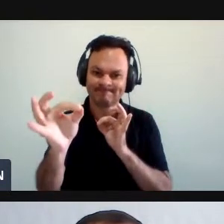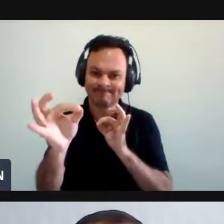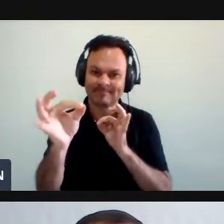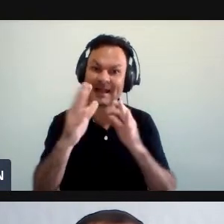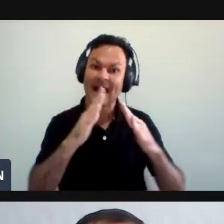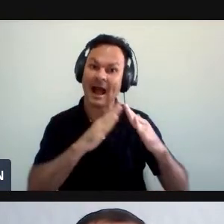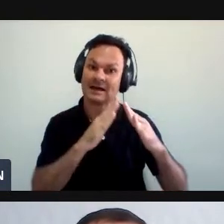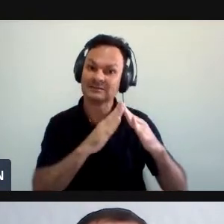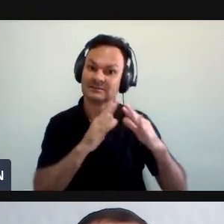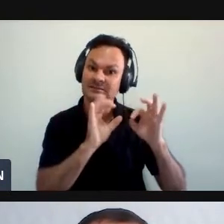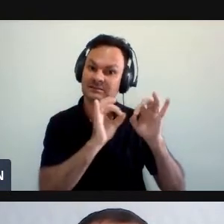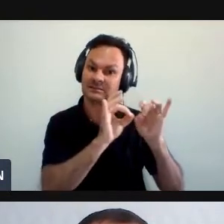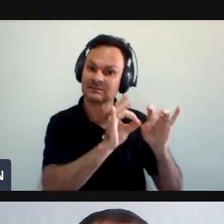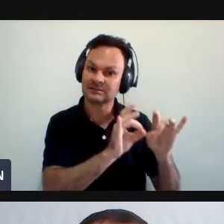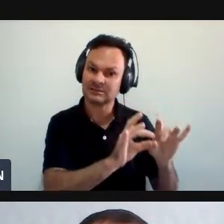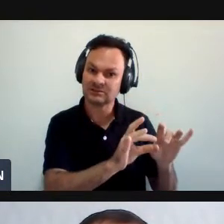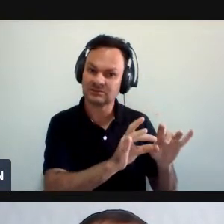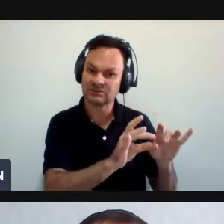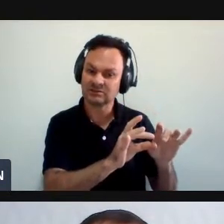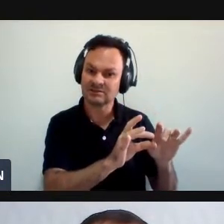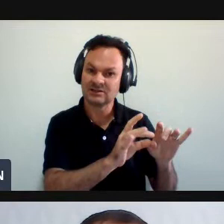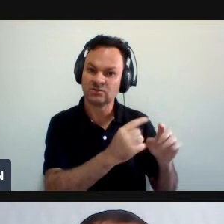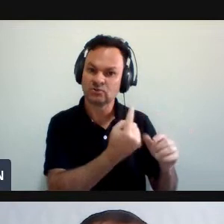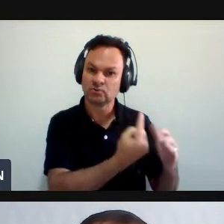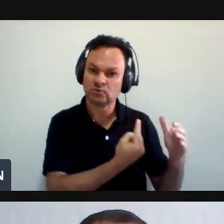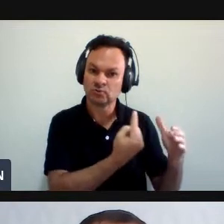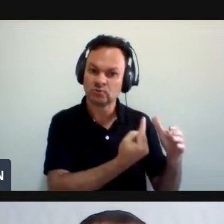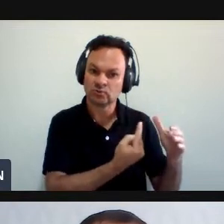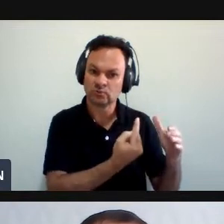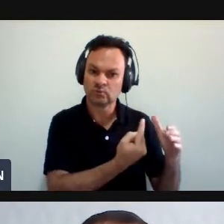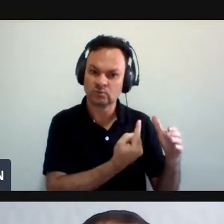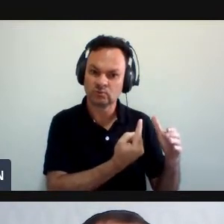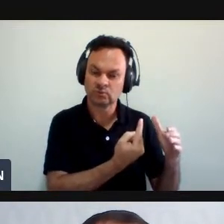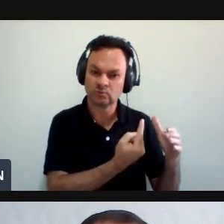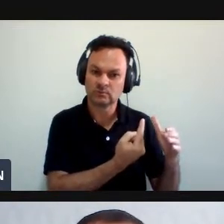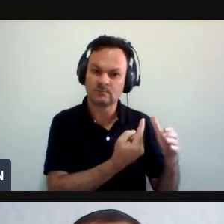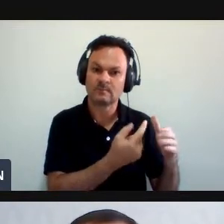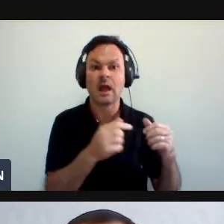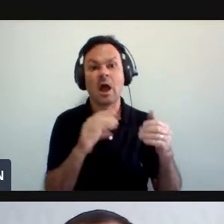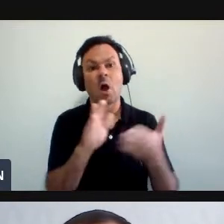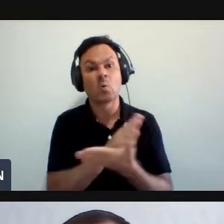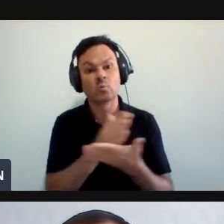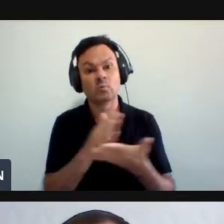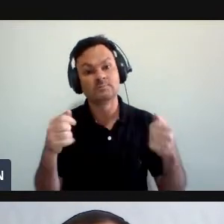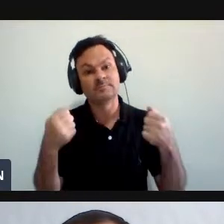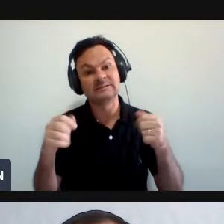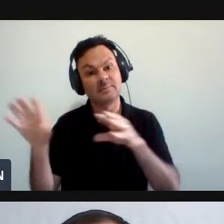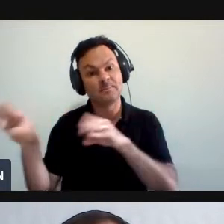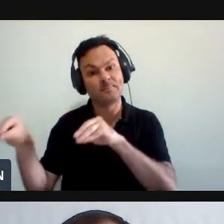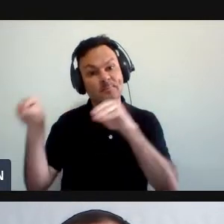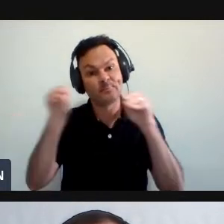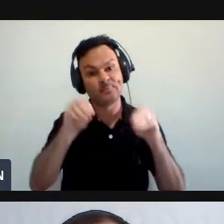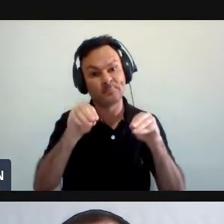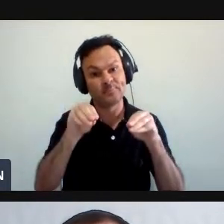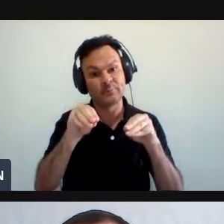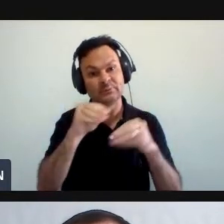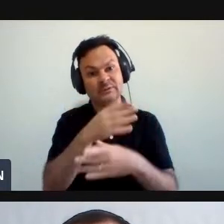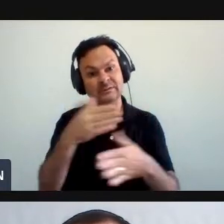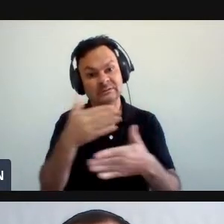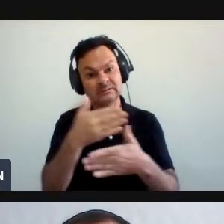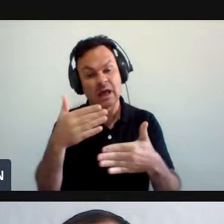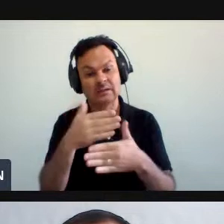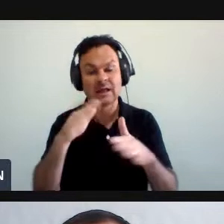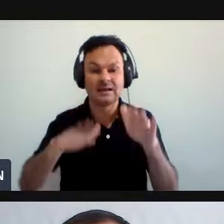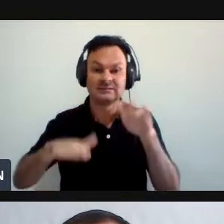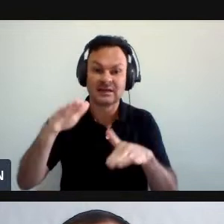casas após tanto tempo em isolamento Alguns precisarão até mudar de cidade Outros